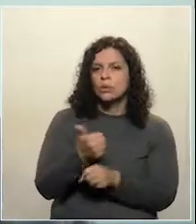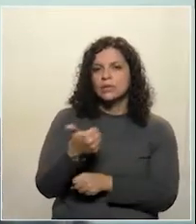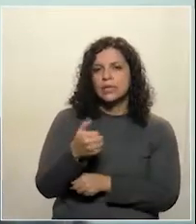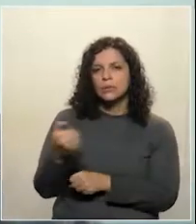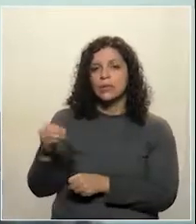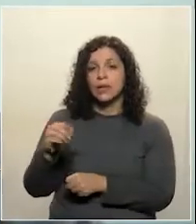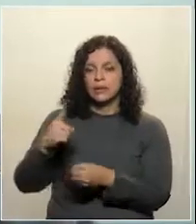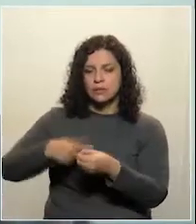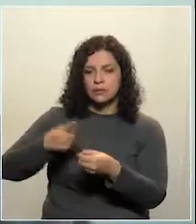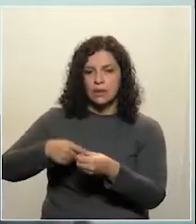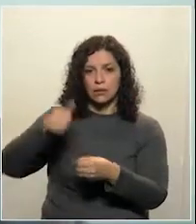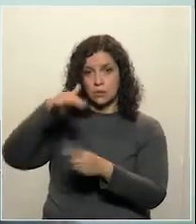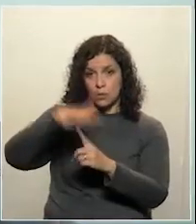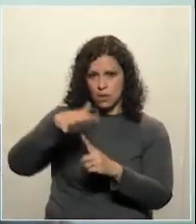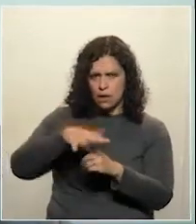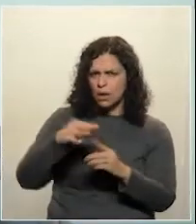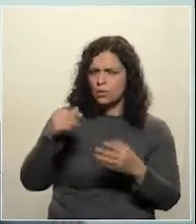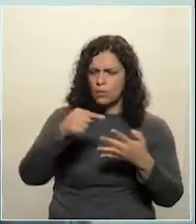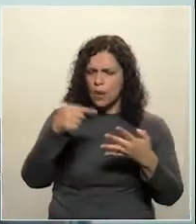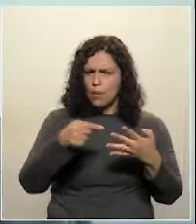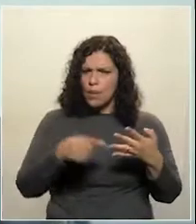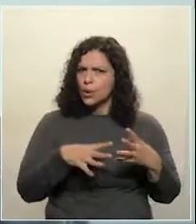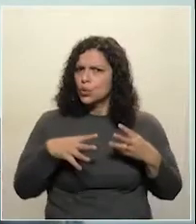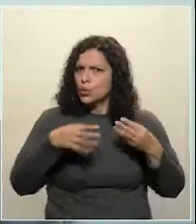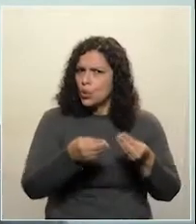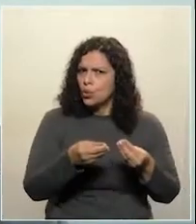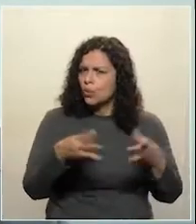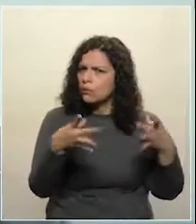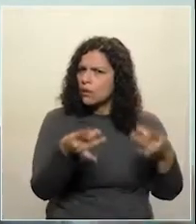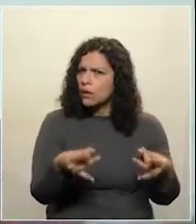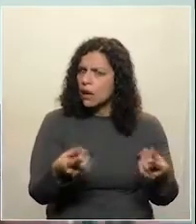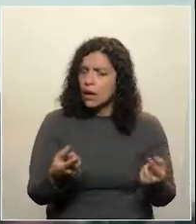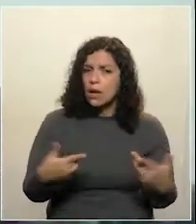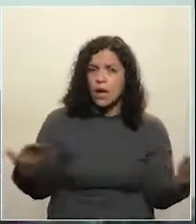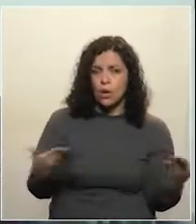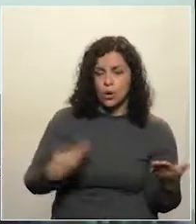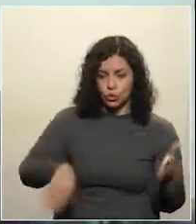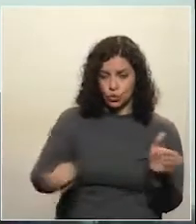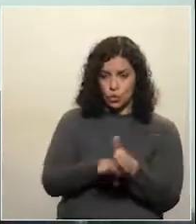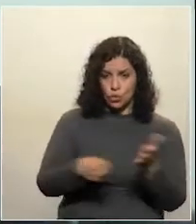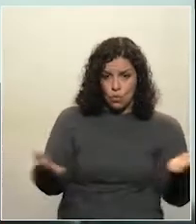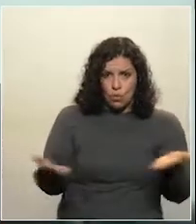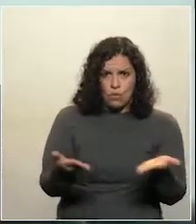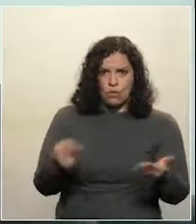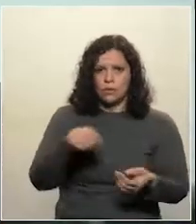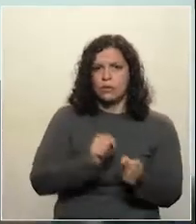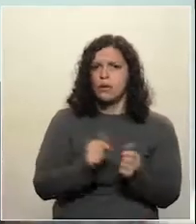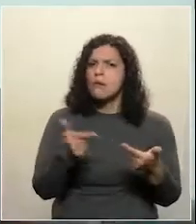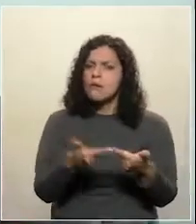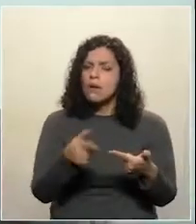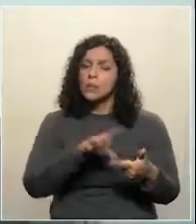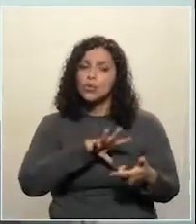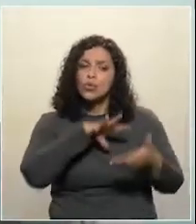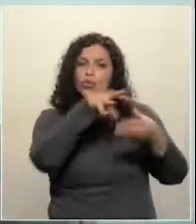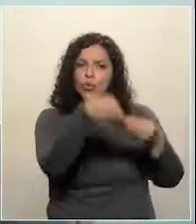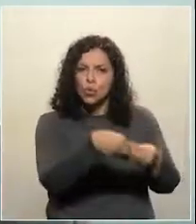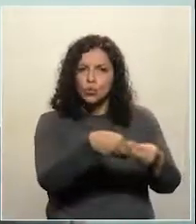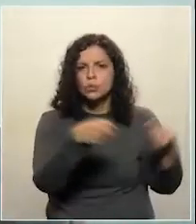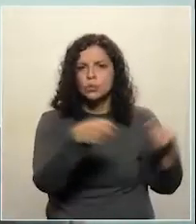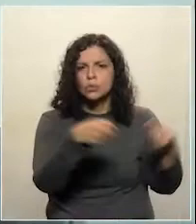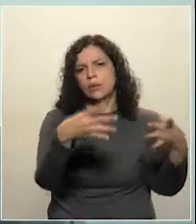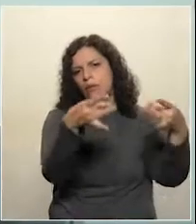Estado do Paraná. Então, acho que todas essas situações, vindas da forma como vieram, elas precisam ser bem